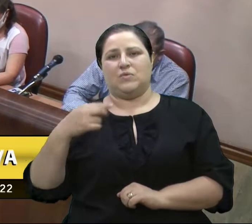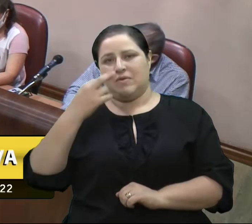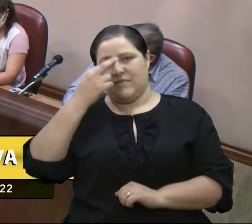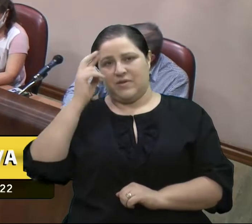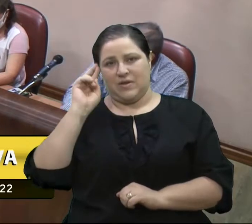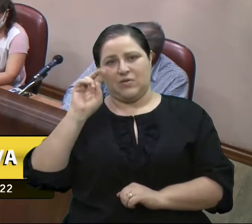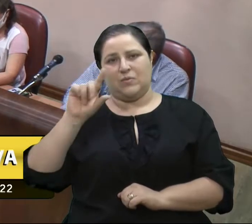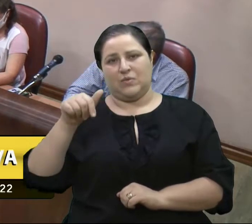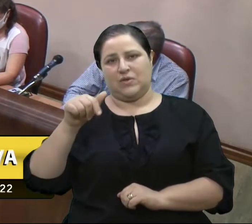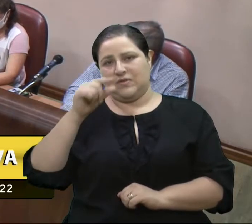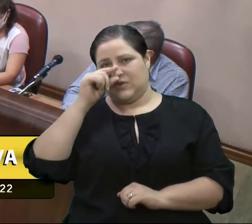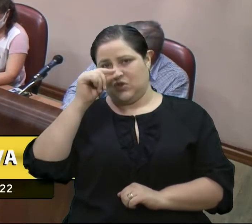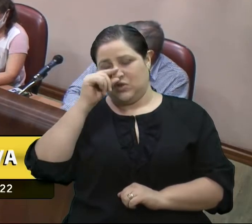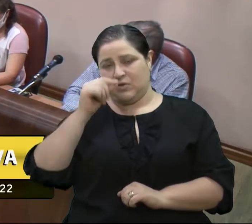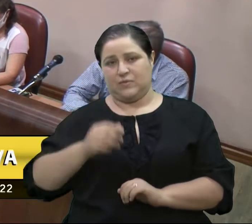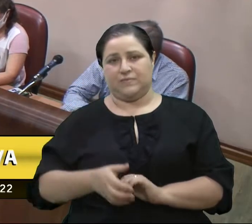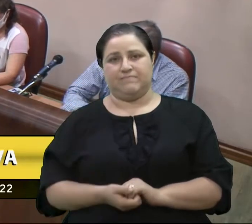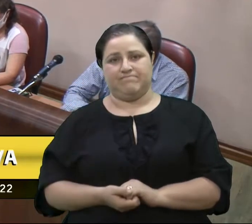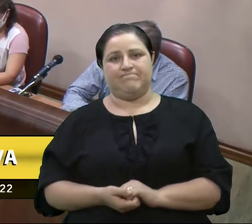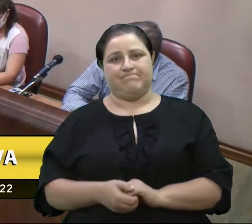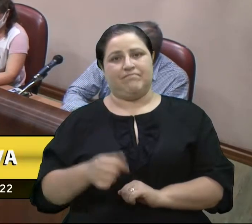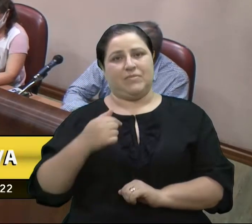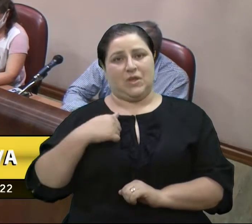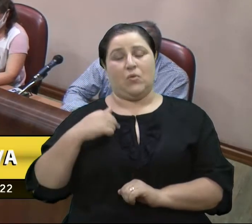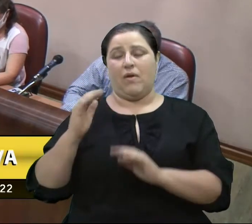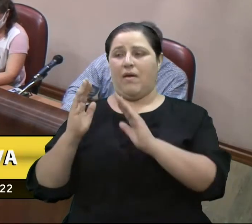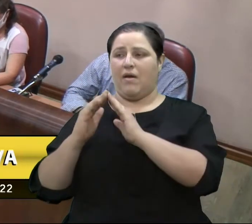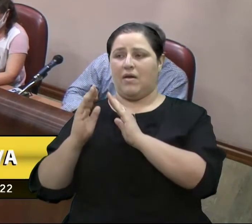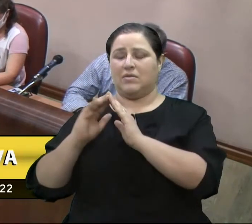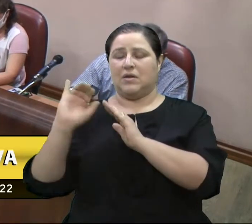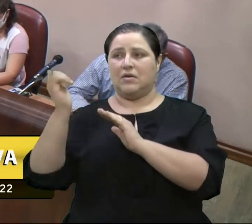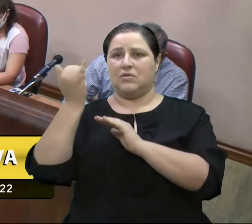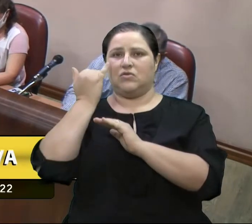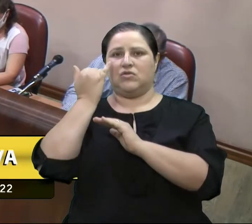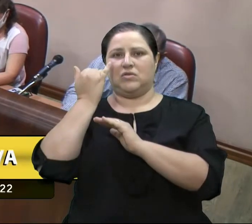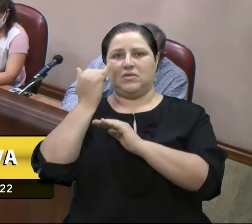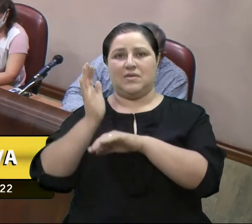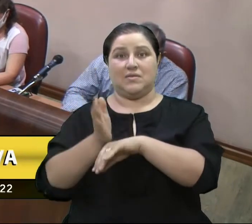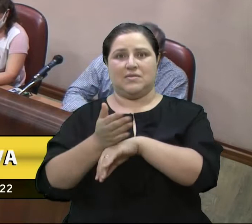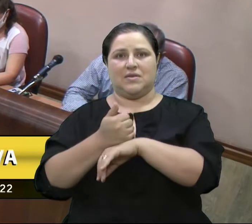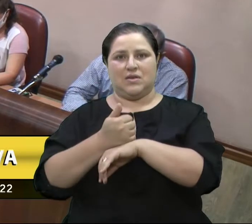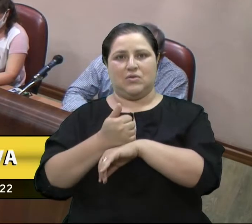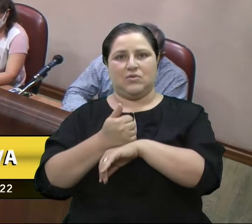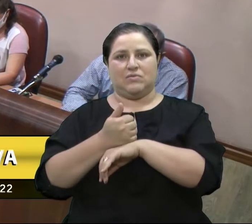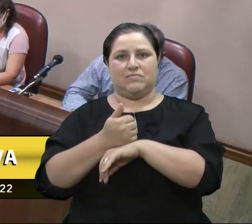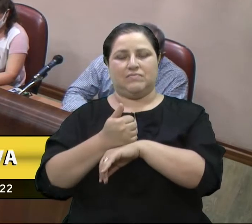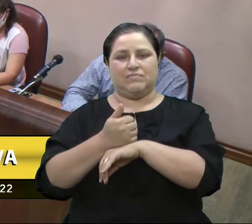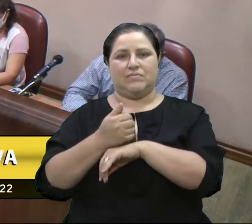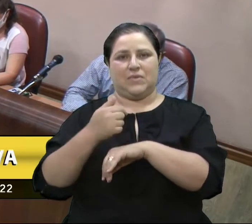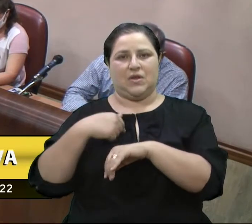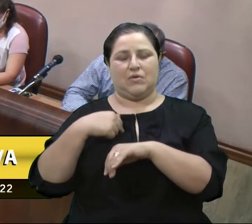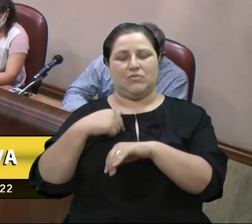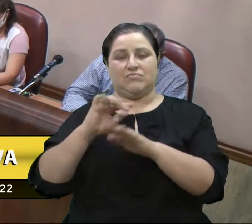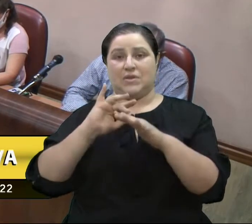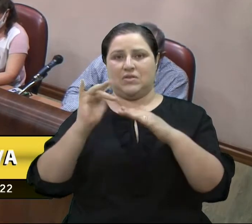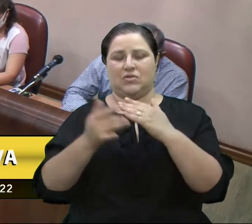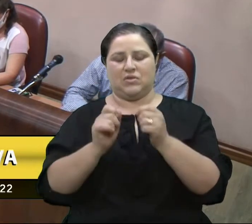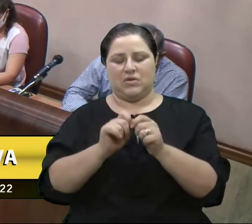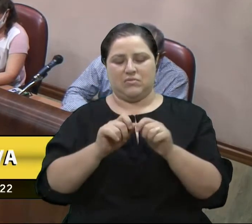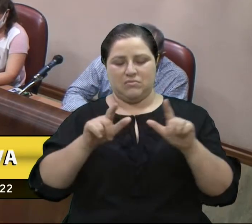Bressan. Eu estava em casa quando eu recebi a notícia, cedo, cedo, quando abri minha rede social.